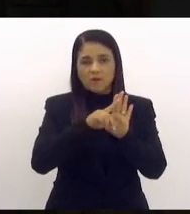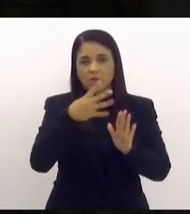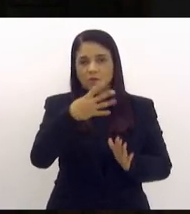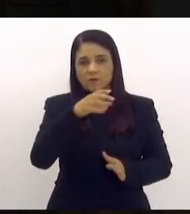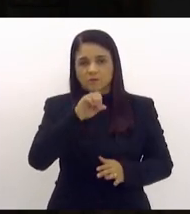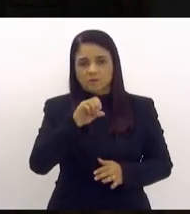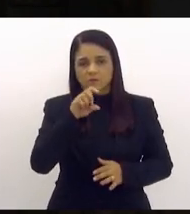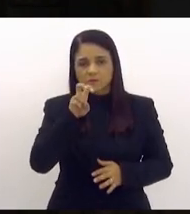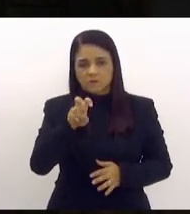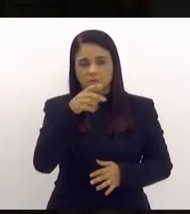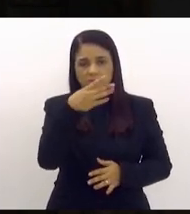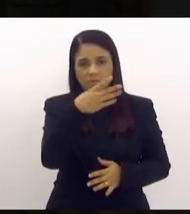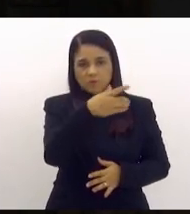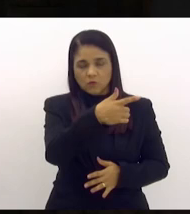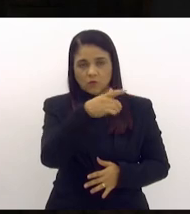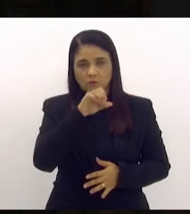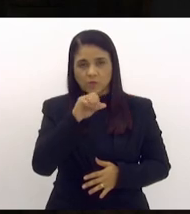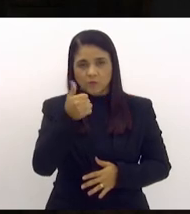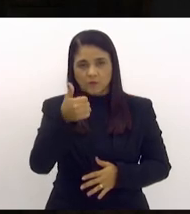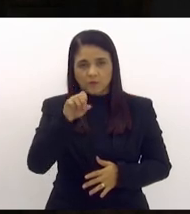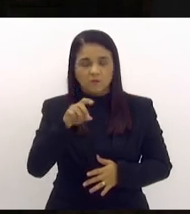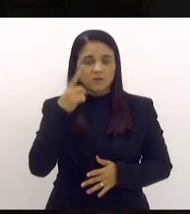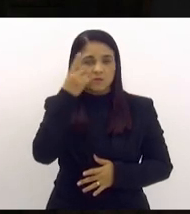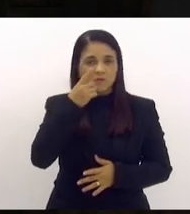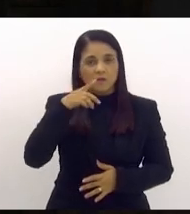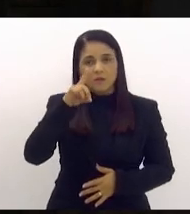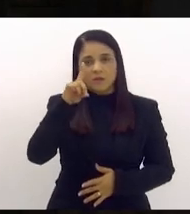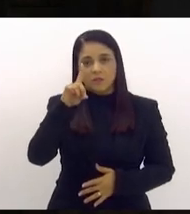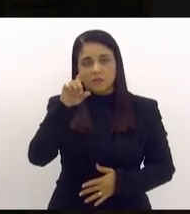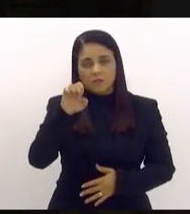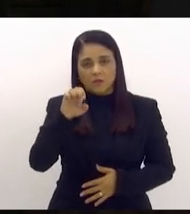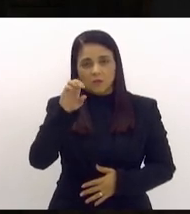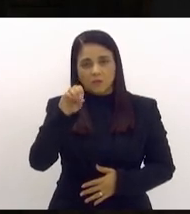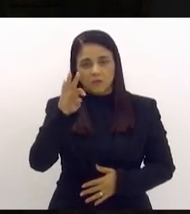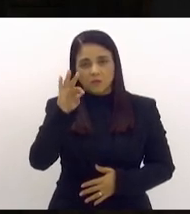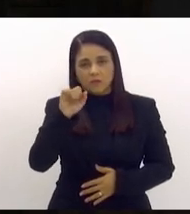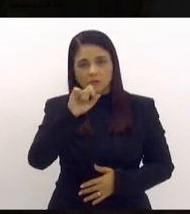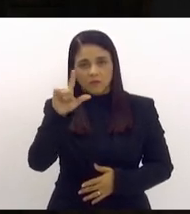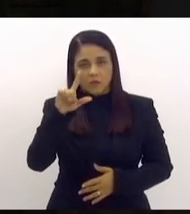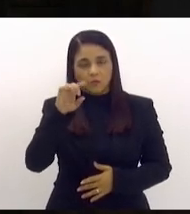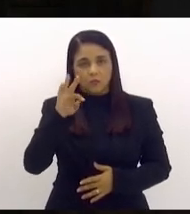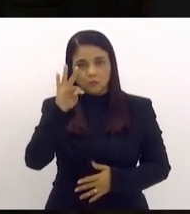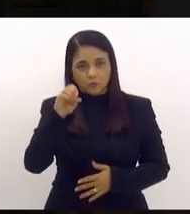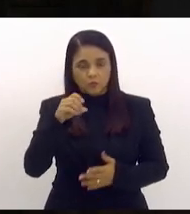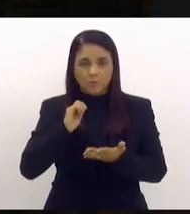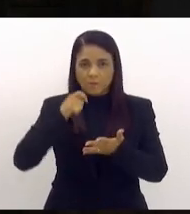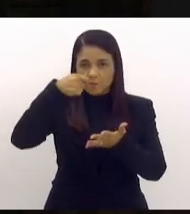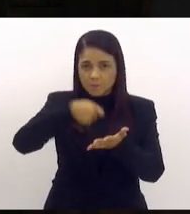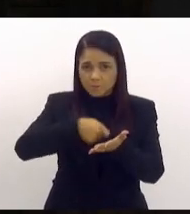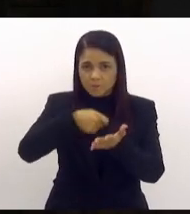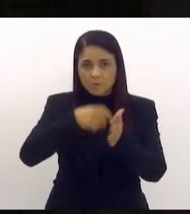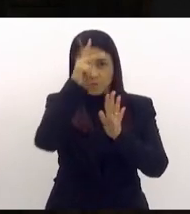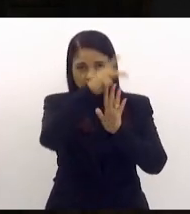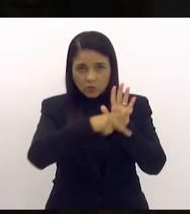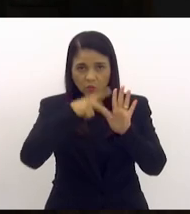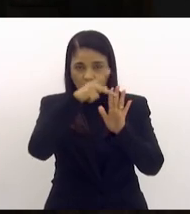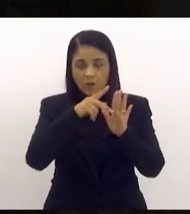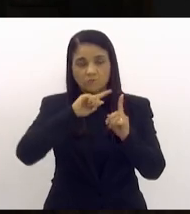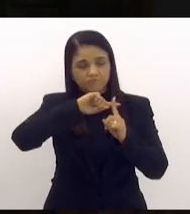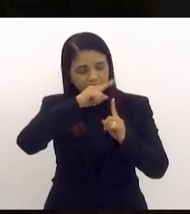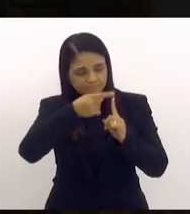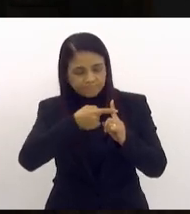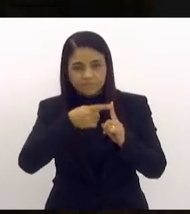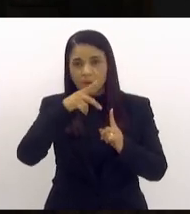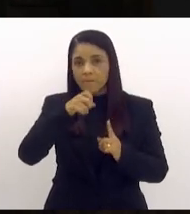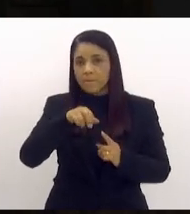405, 2015, de autoridade do deputado doutor Del Dalto, que cria a obrigatoriedade de incluir no protocolo padrão de pré-natal o